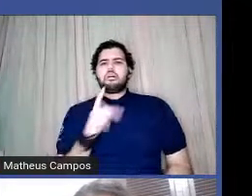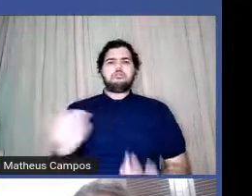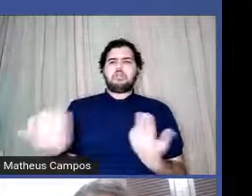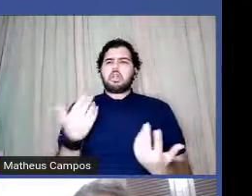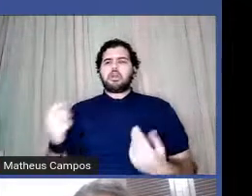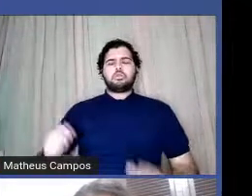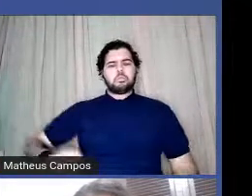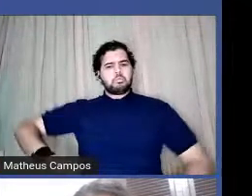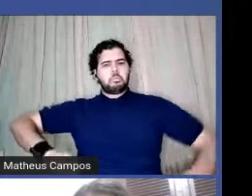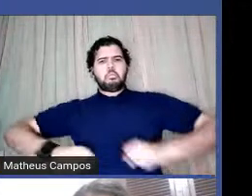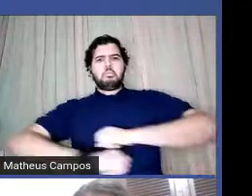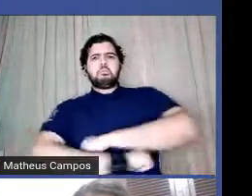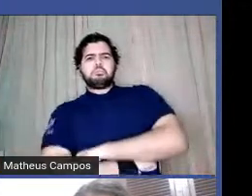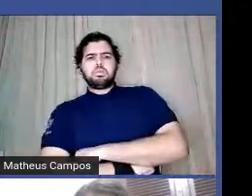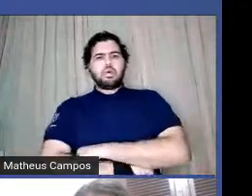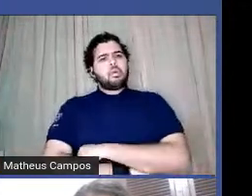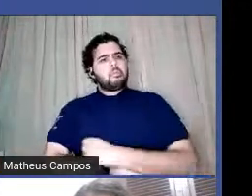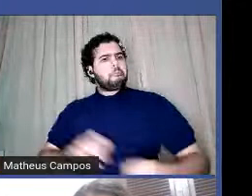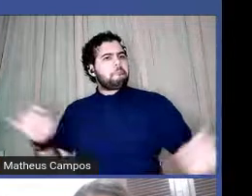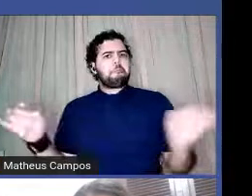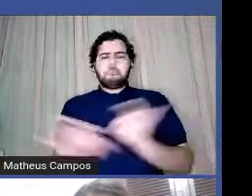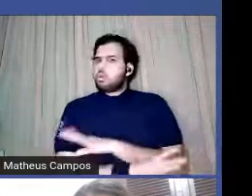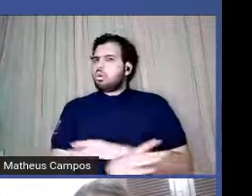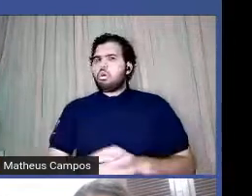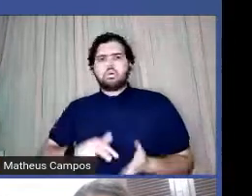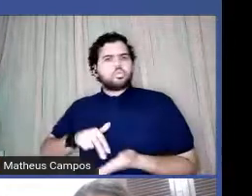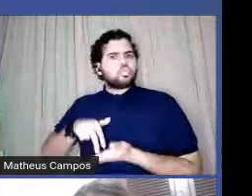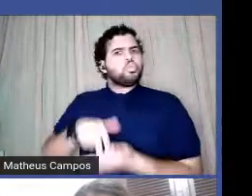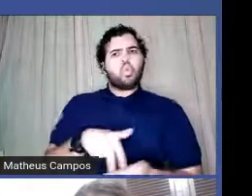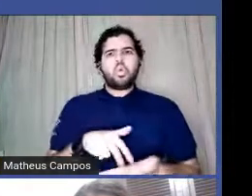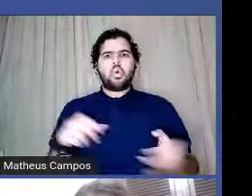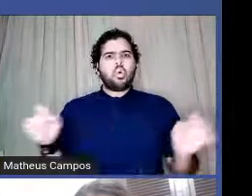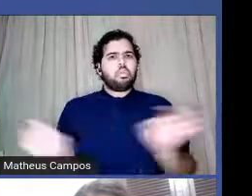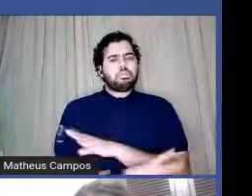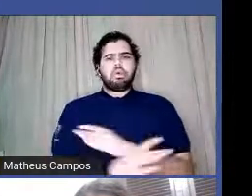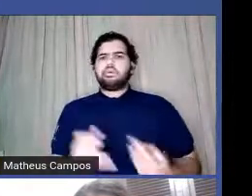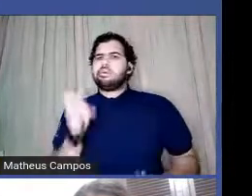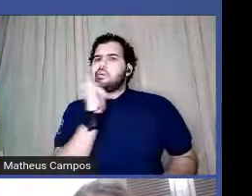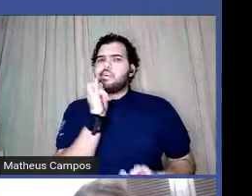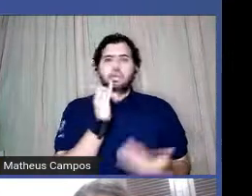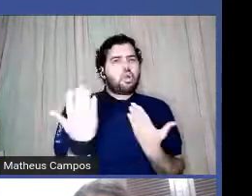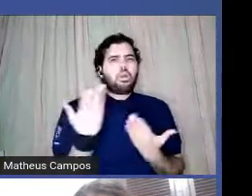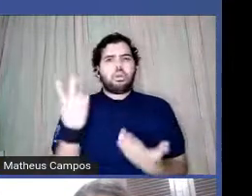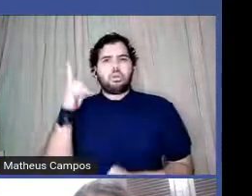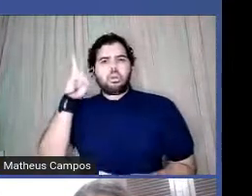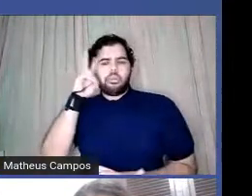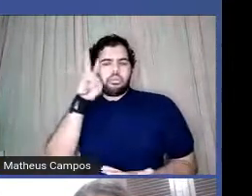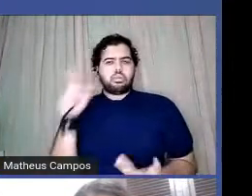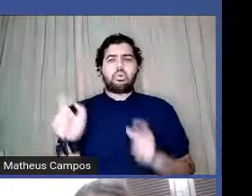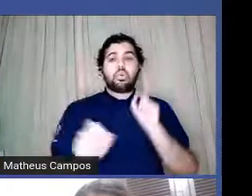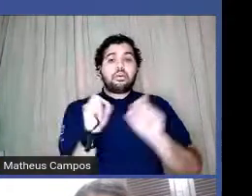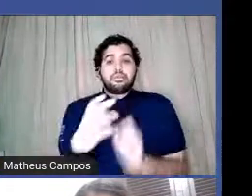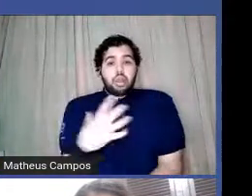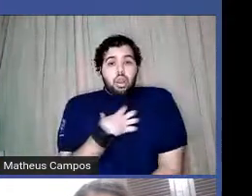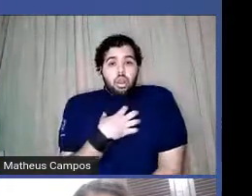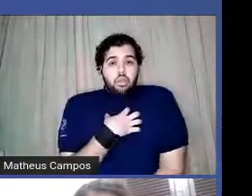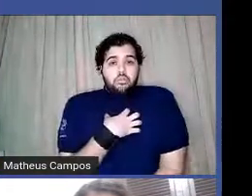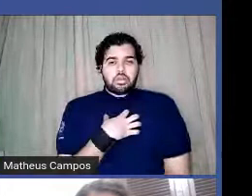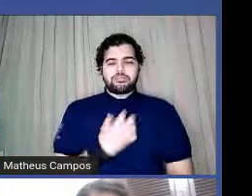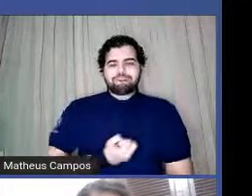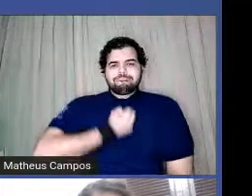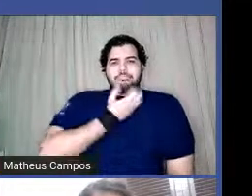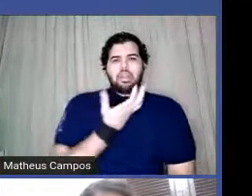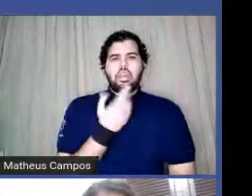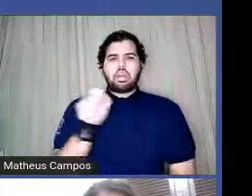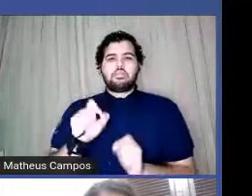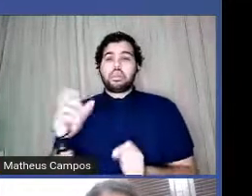não tem, não tem, entendeu? É aquela história. o que eu sinto com esse poema é que é de uma